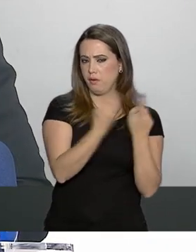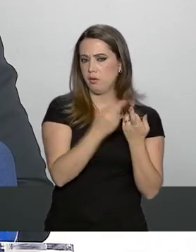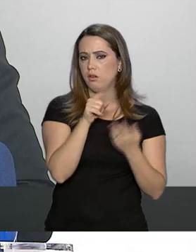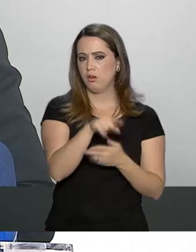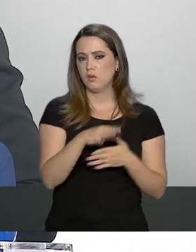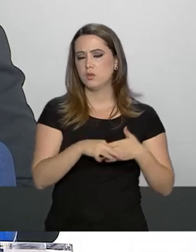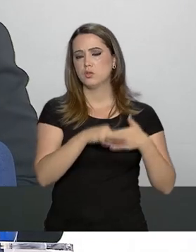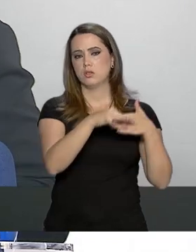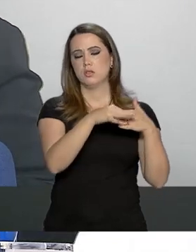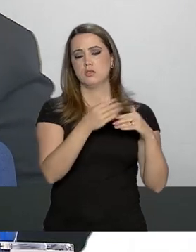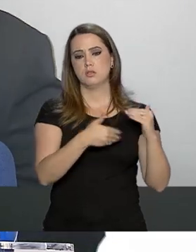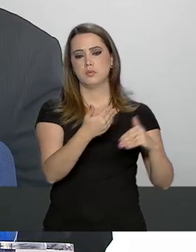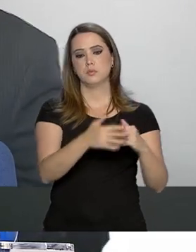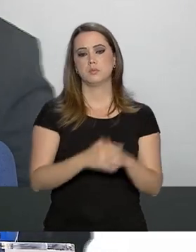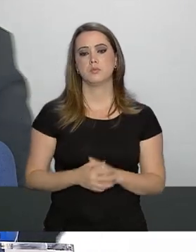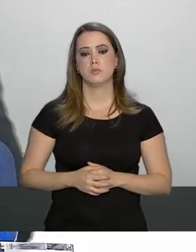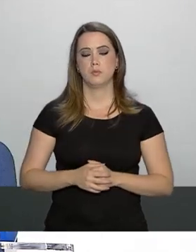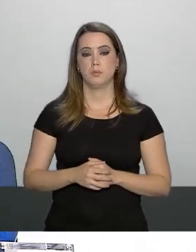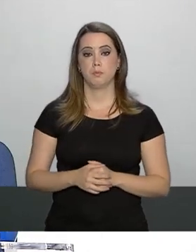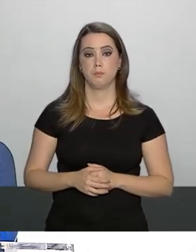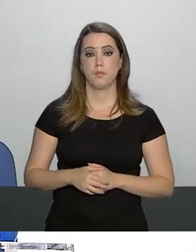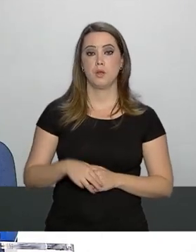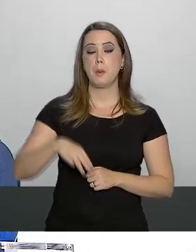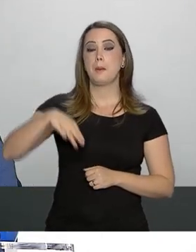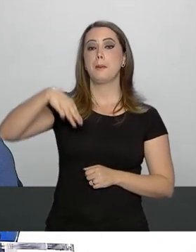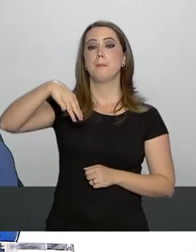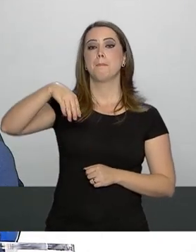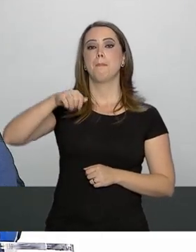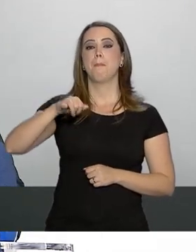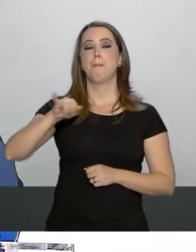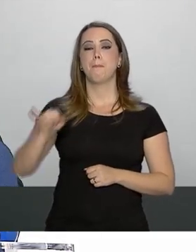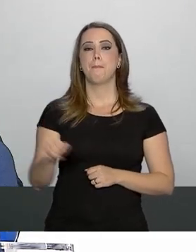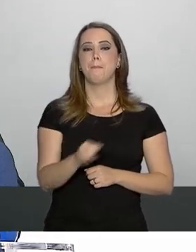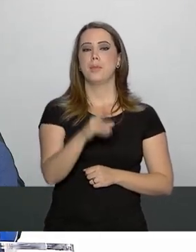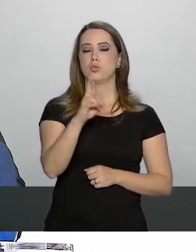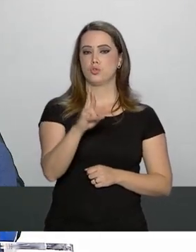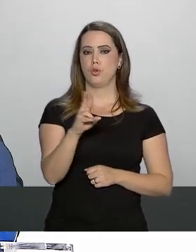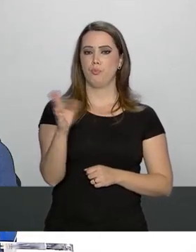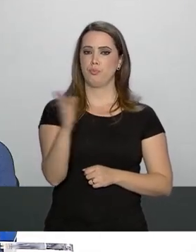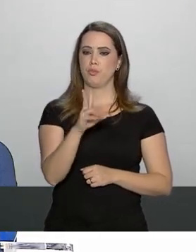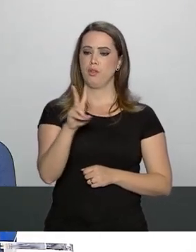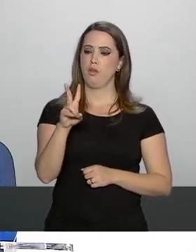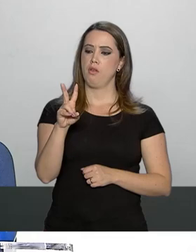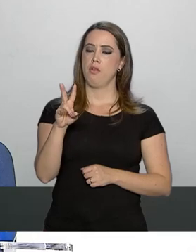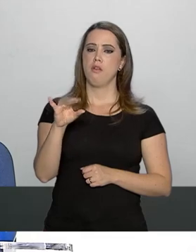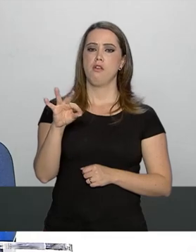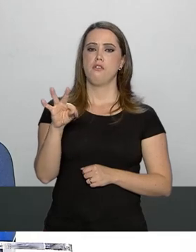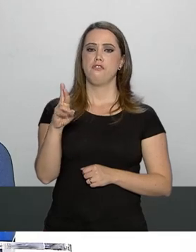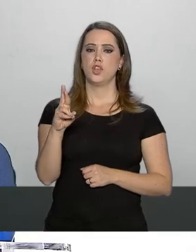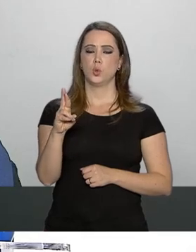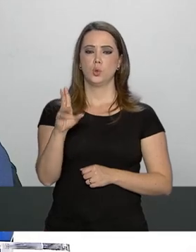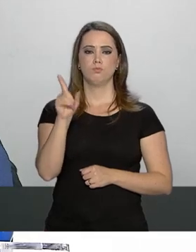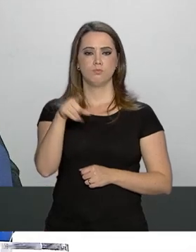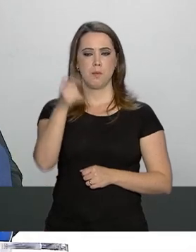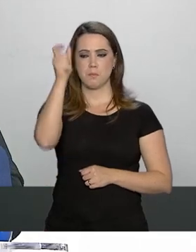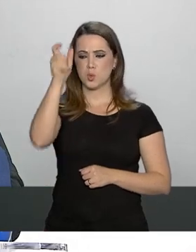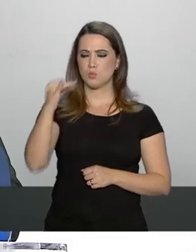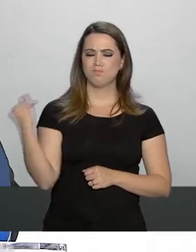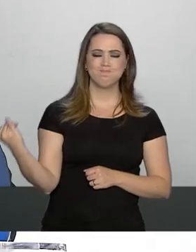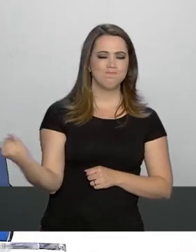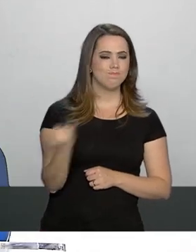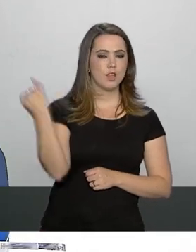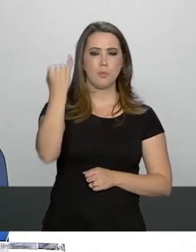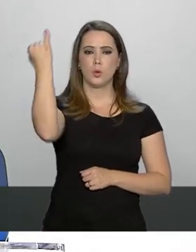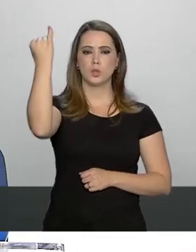de líder do governo o major Vitor Hugo é um excepcional cidadão egresso das